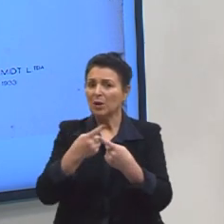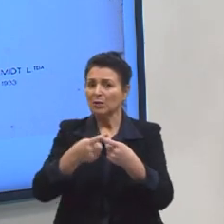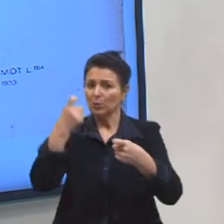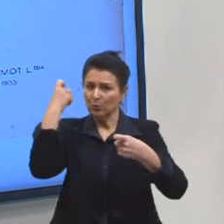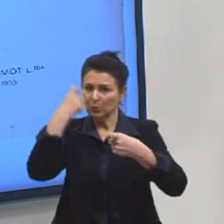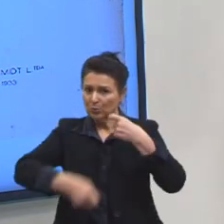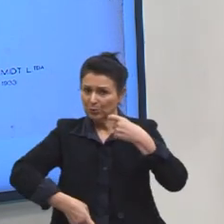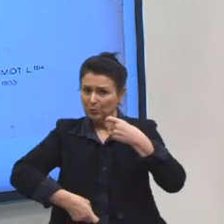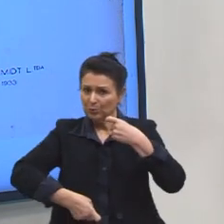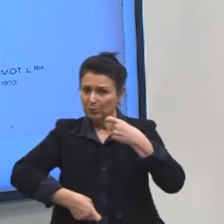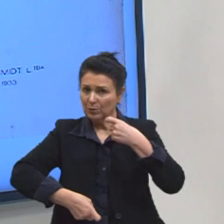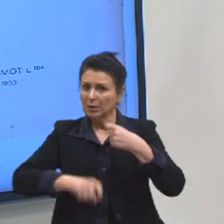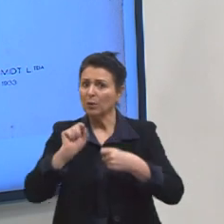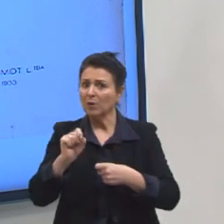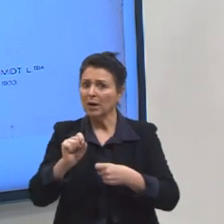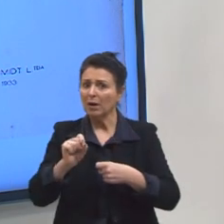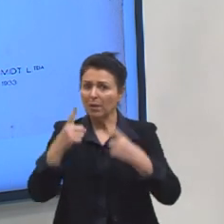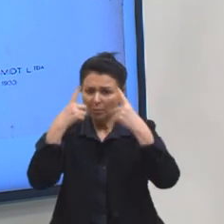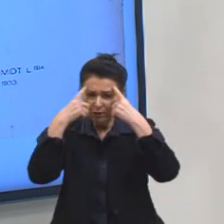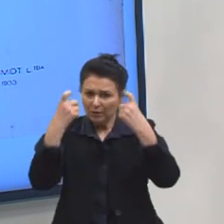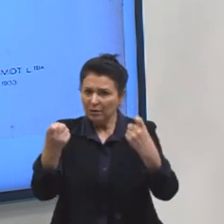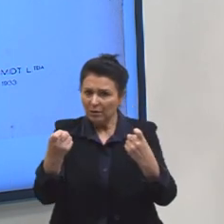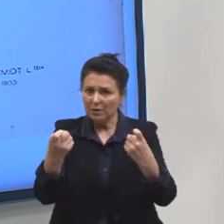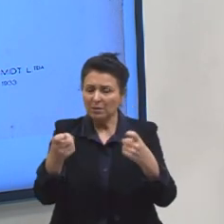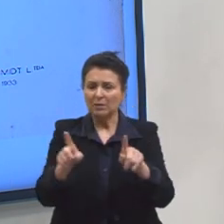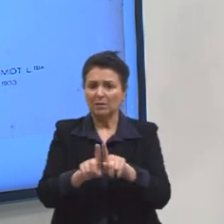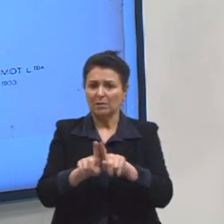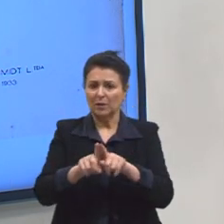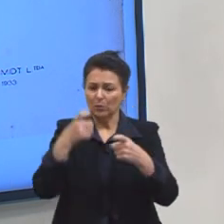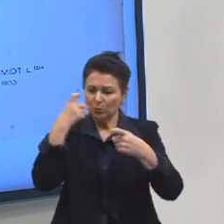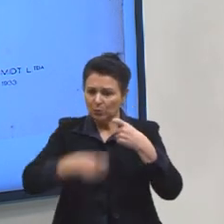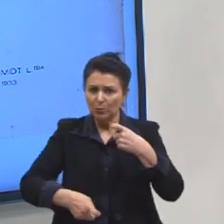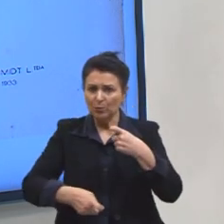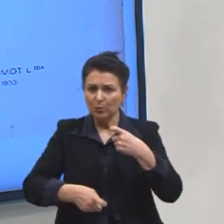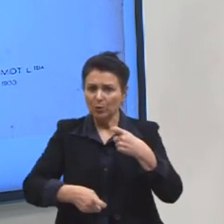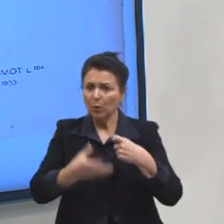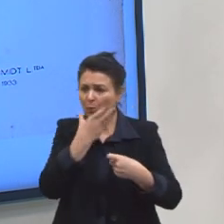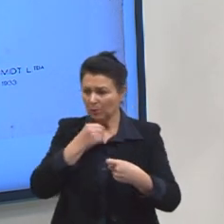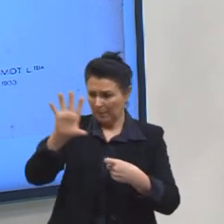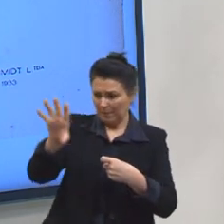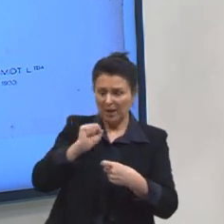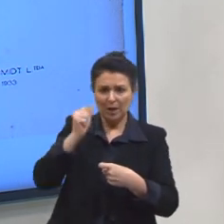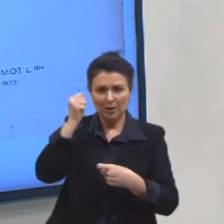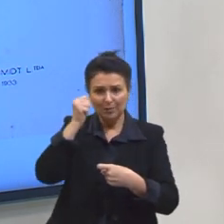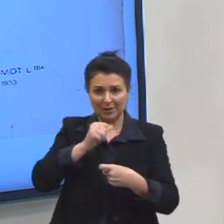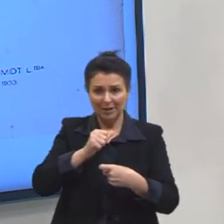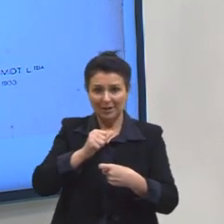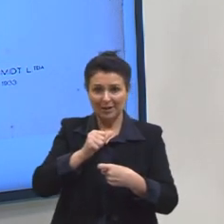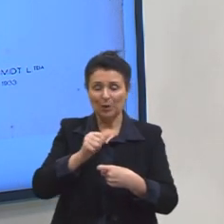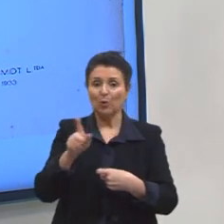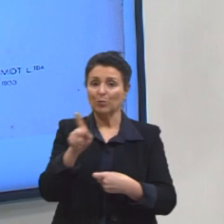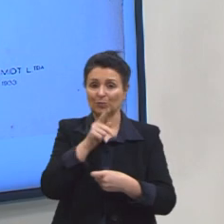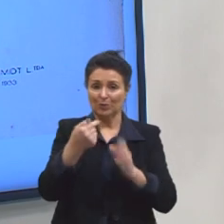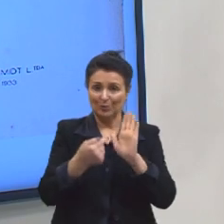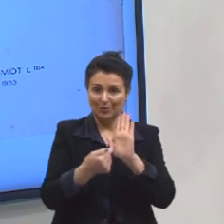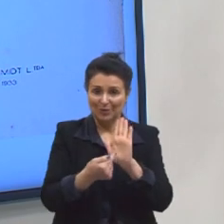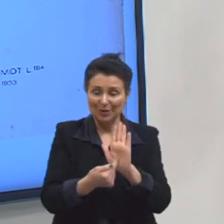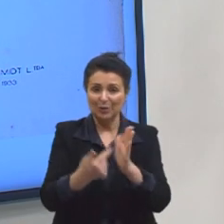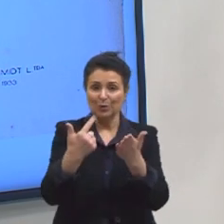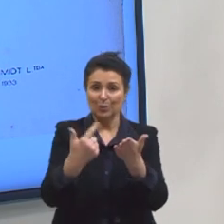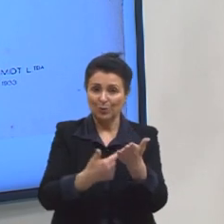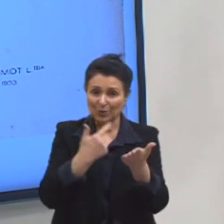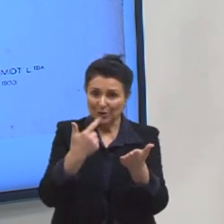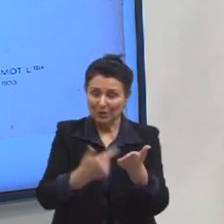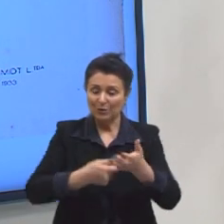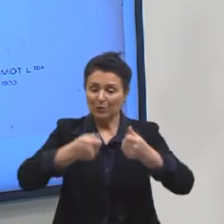que é uma violência enorme. Eu até vou ler um trechinho para vocês, eu não trouxe o Casa Grande e Sem Zala, mas trouxe um livro dele, que ele